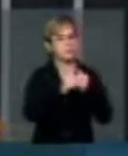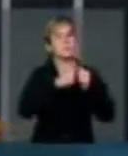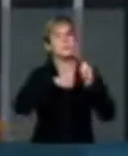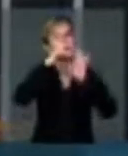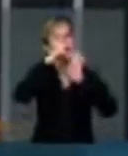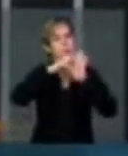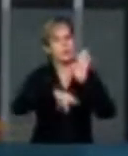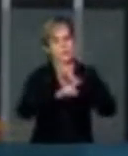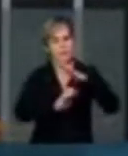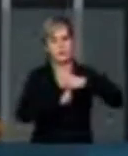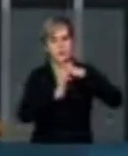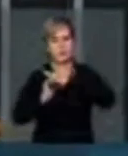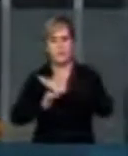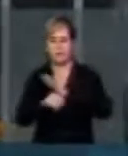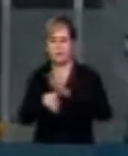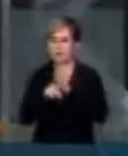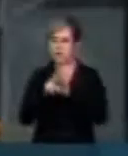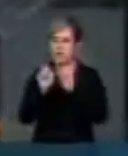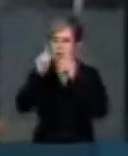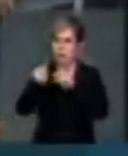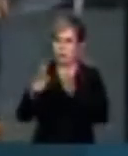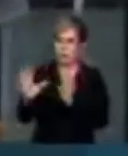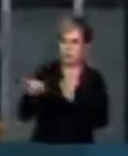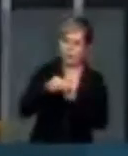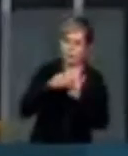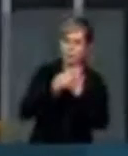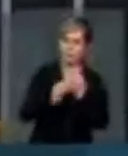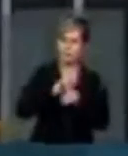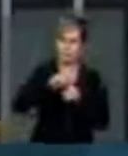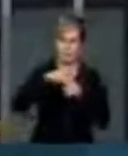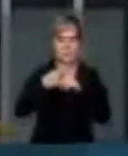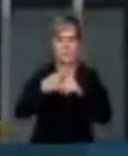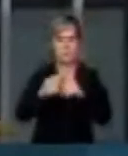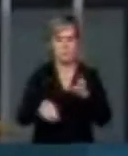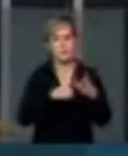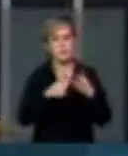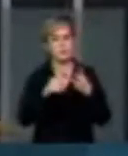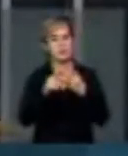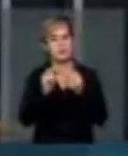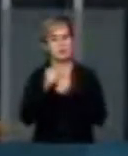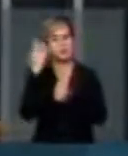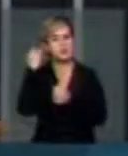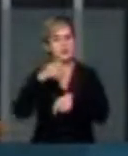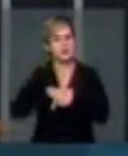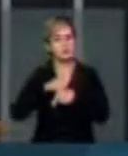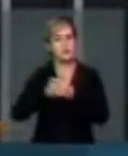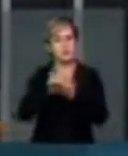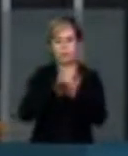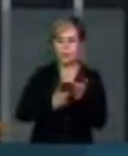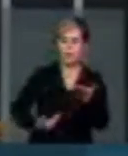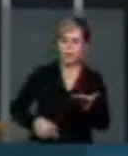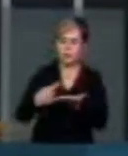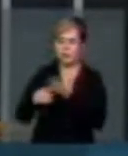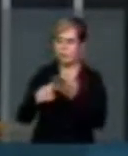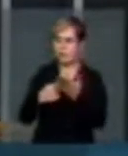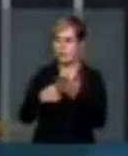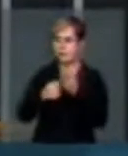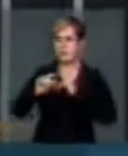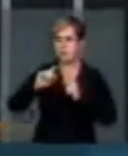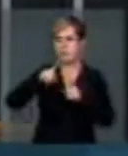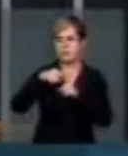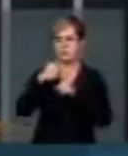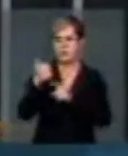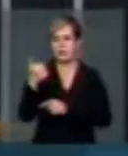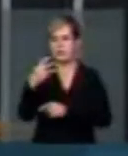para as entidades de previdência complementar, e a terceira, algo que foi negociado com o governo à época, viria de um percentual de 3%